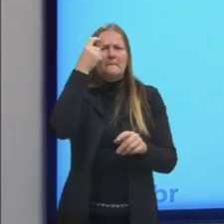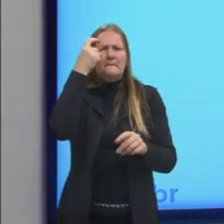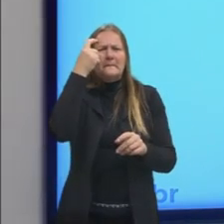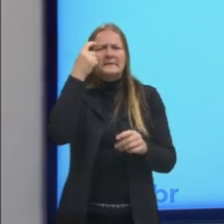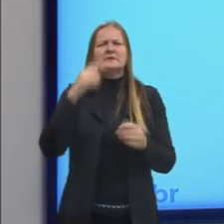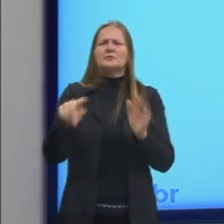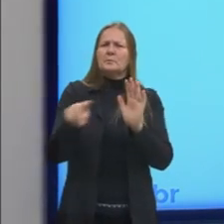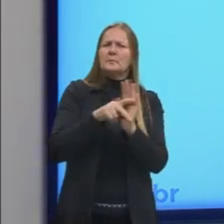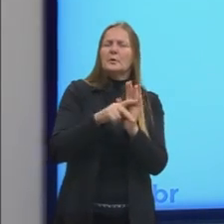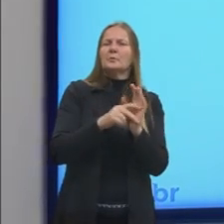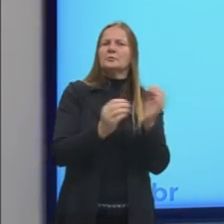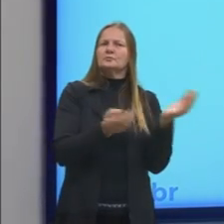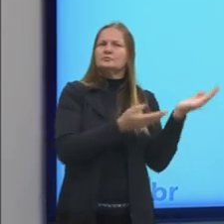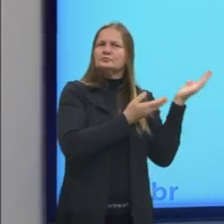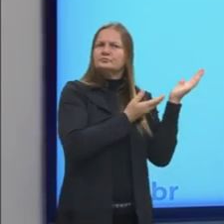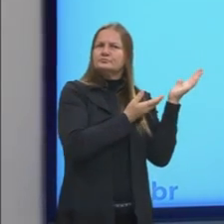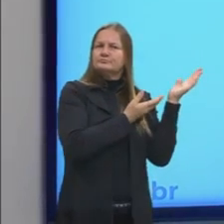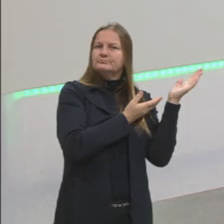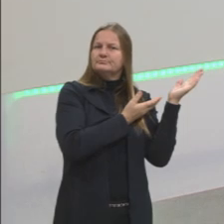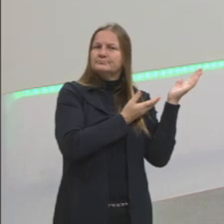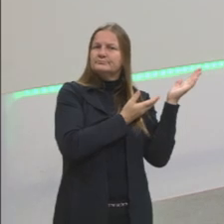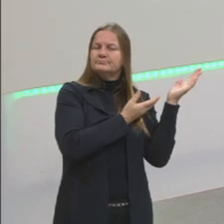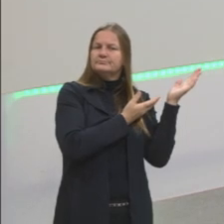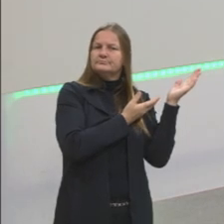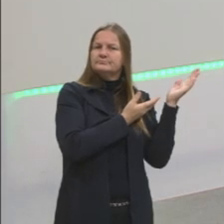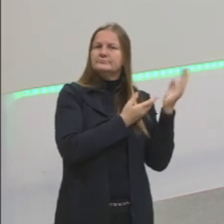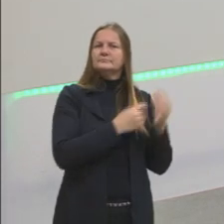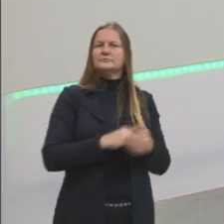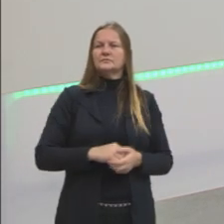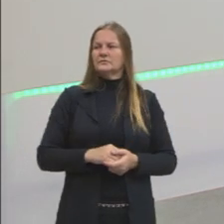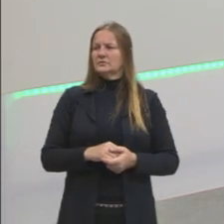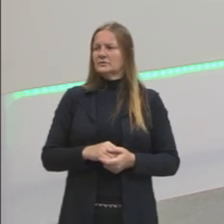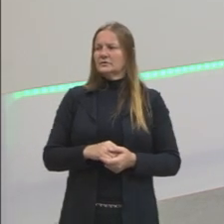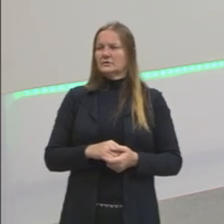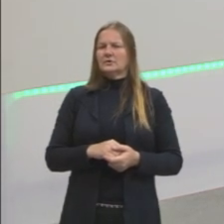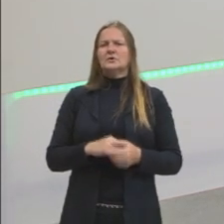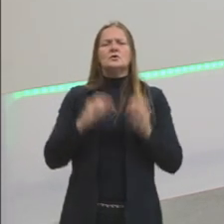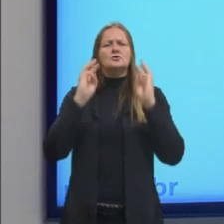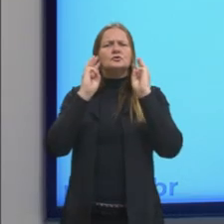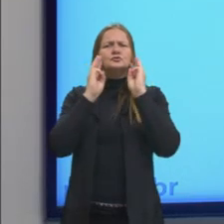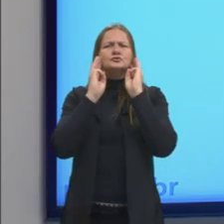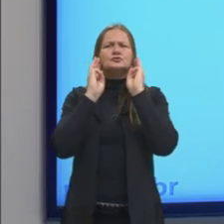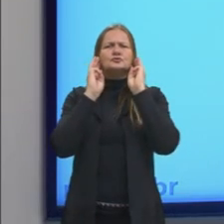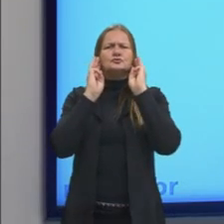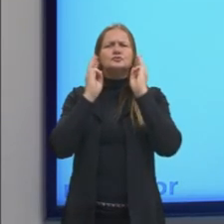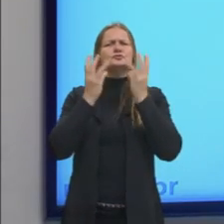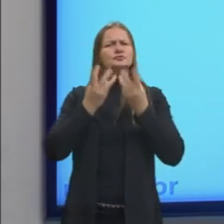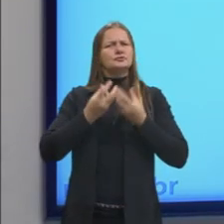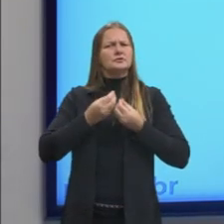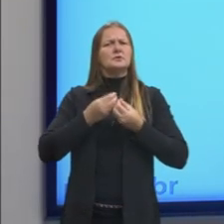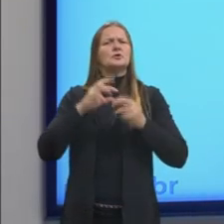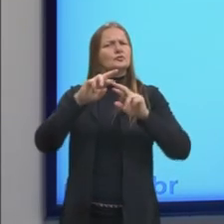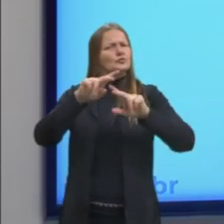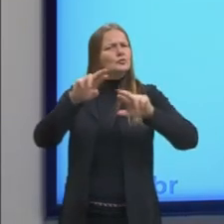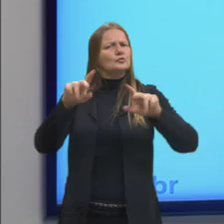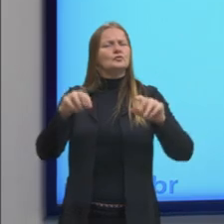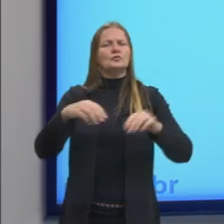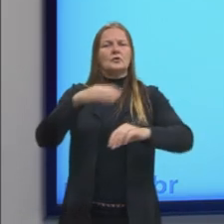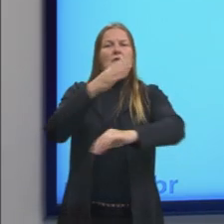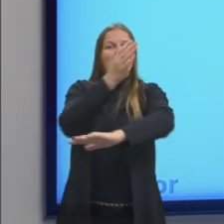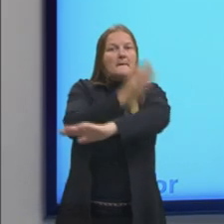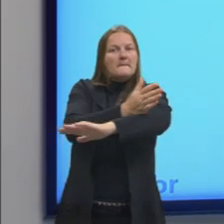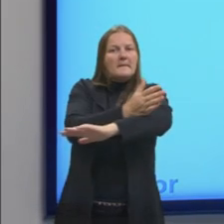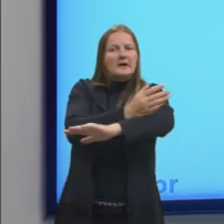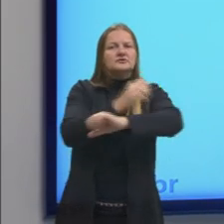se utilizar da razão e da liberdade em suas obras. Nós passamos, então, do contemplativo da Idade Média para